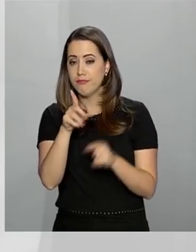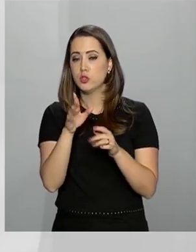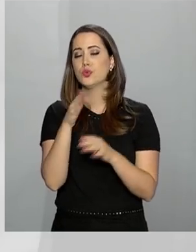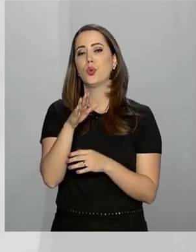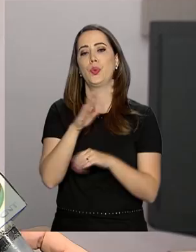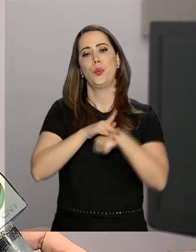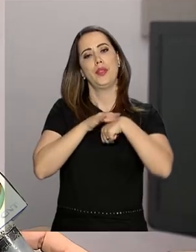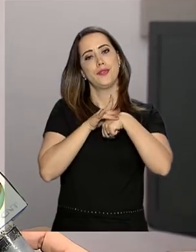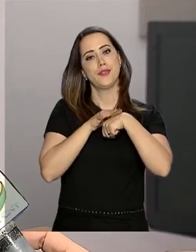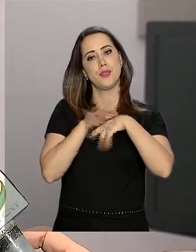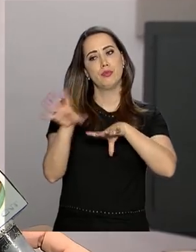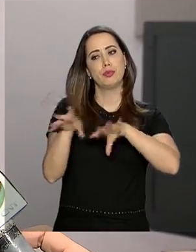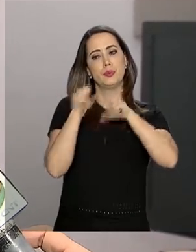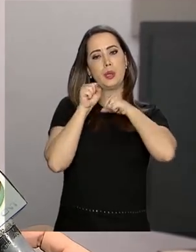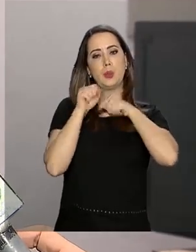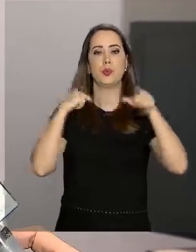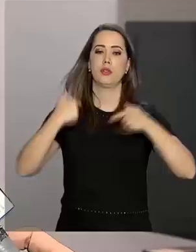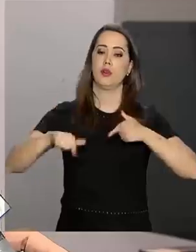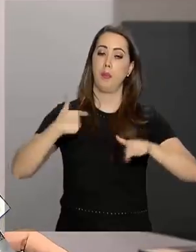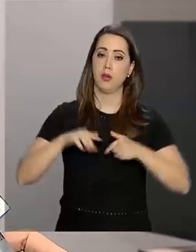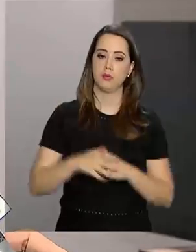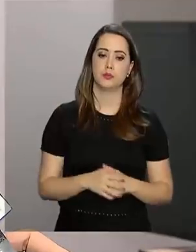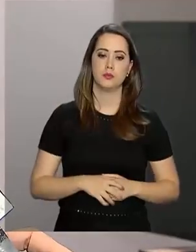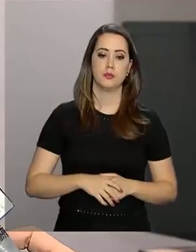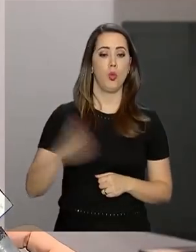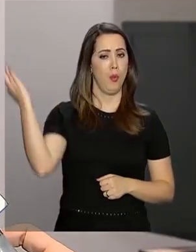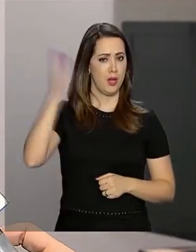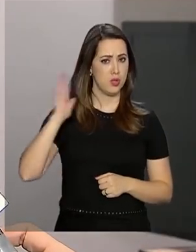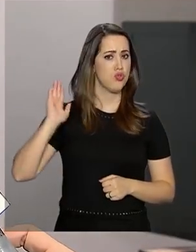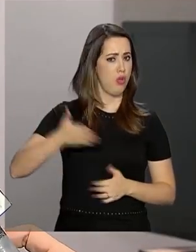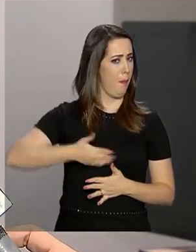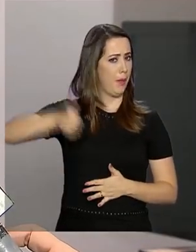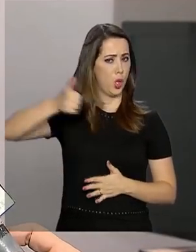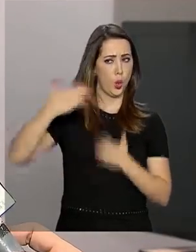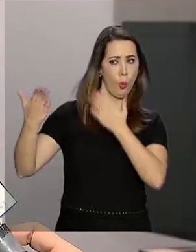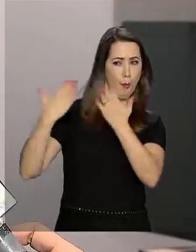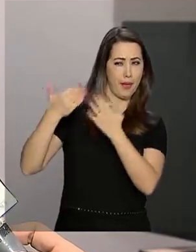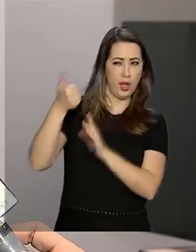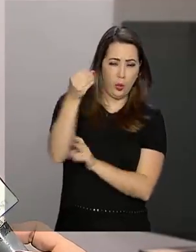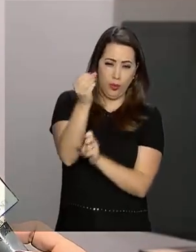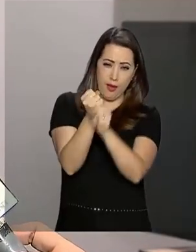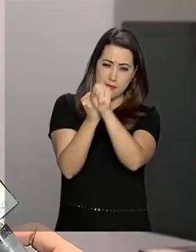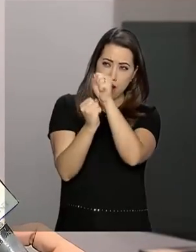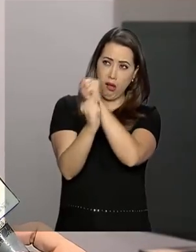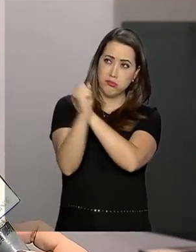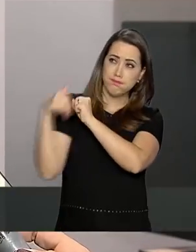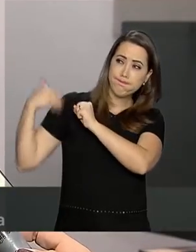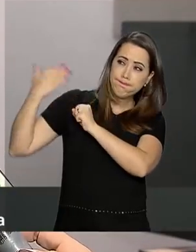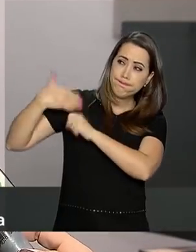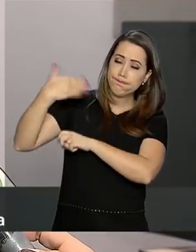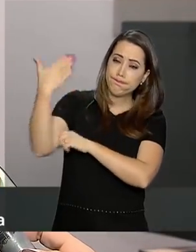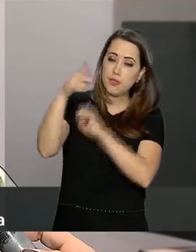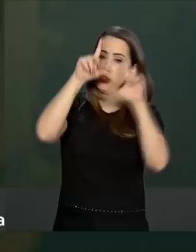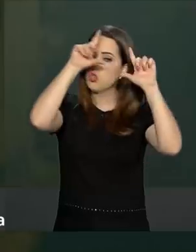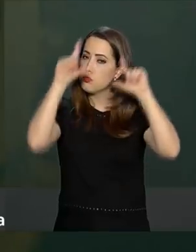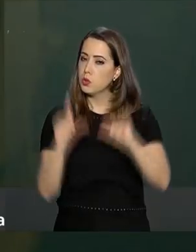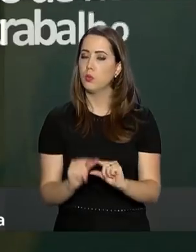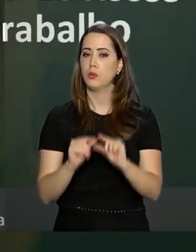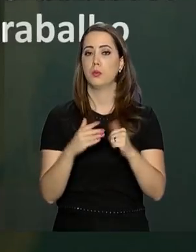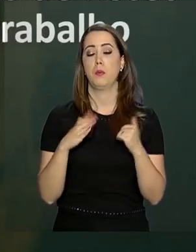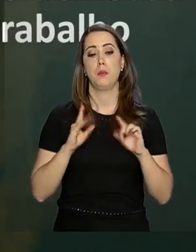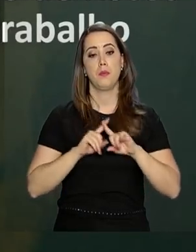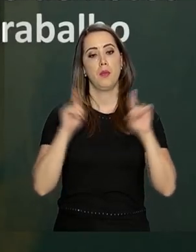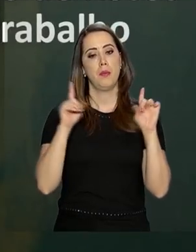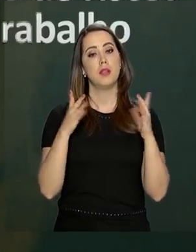à atividade. O Brasil já evoluiu muito nos últimos 10 anos do ponto de vista de redução dos acidentes de trabalho. Para